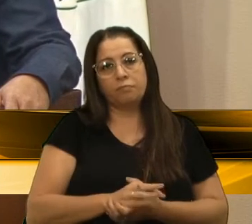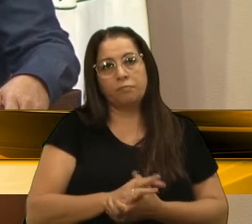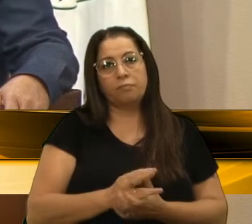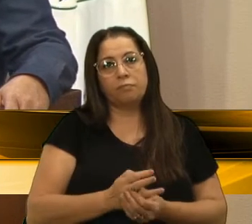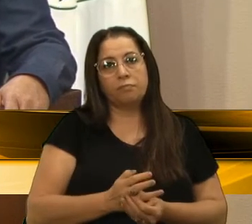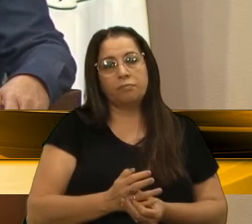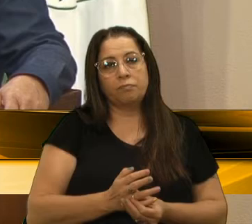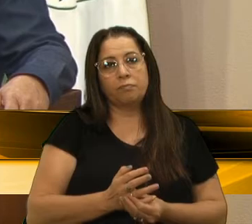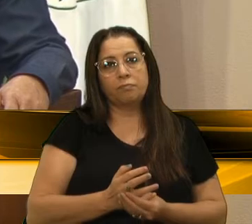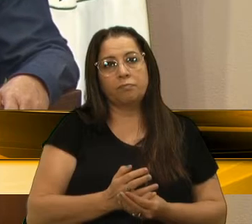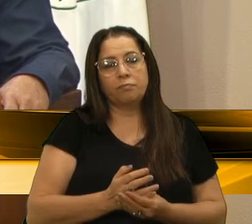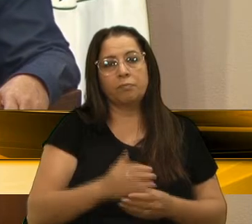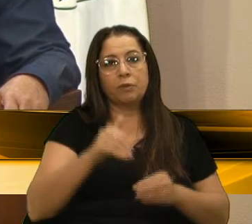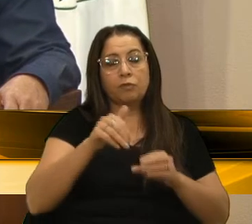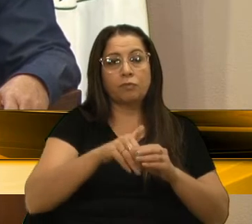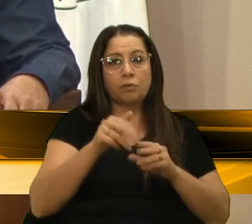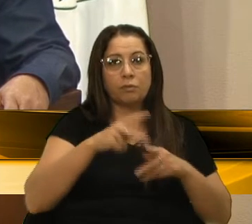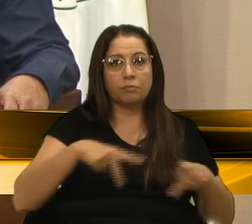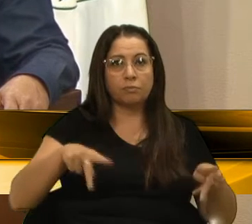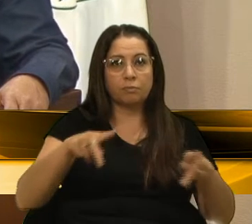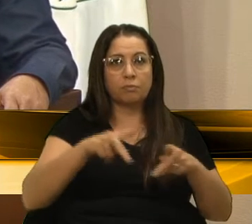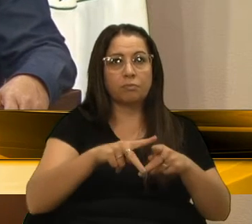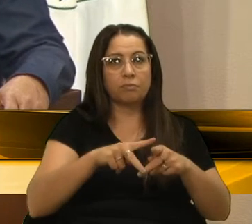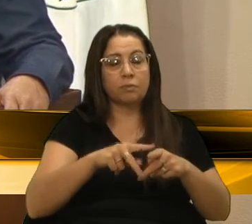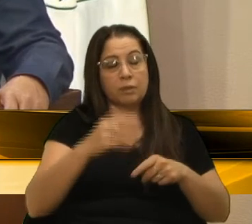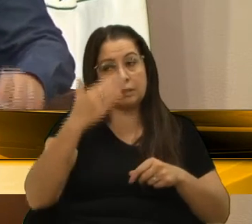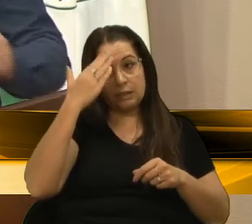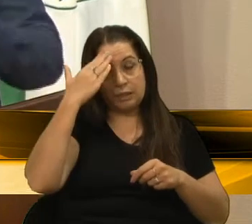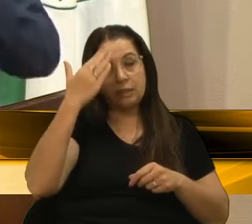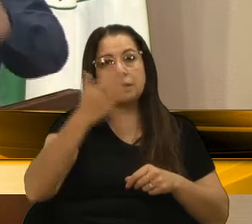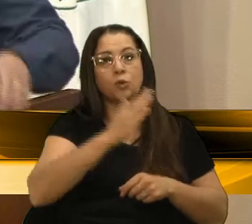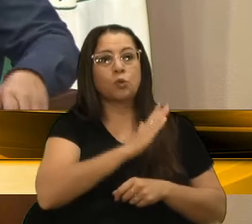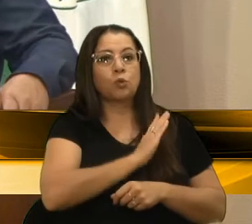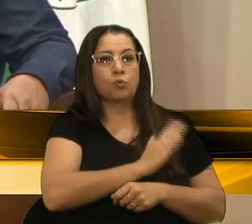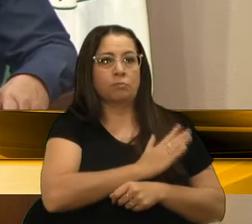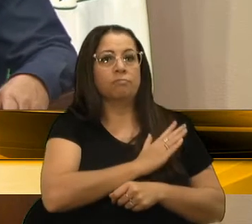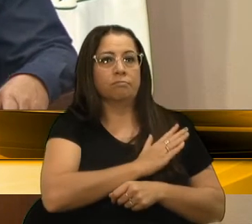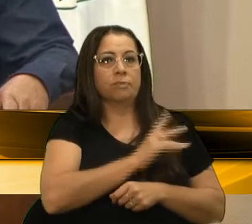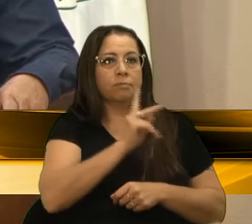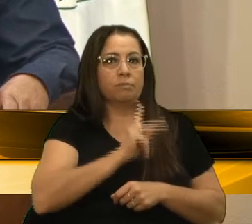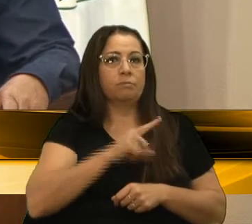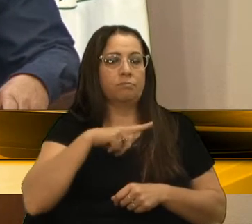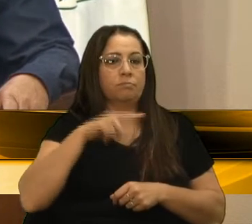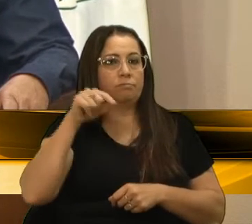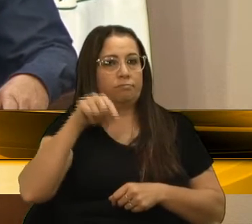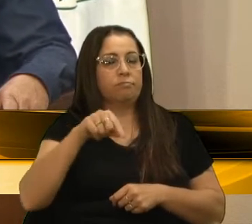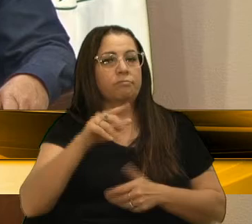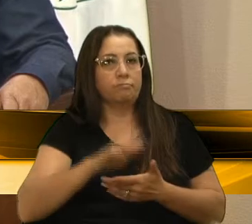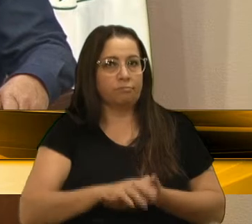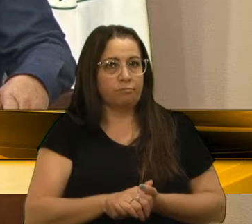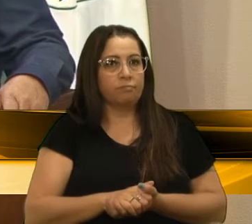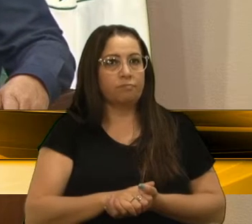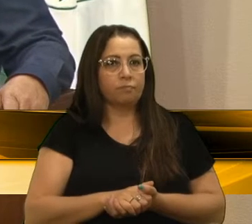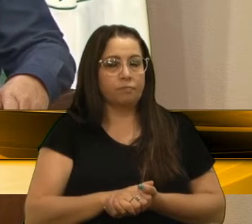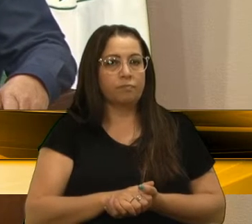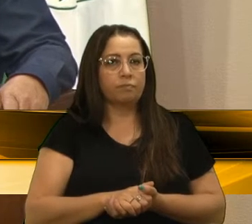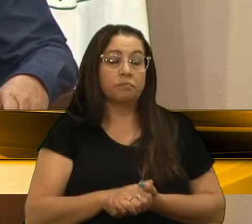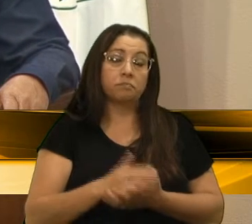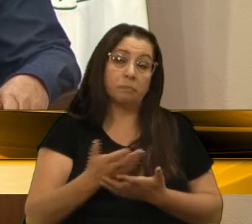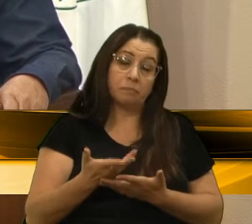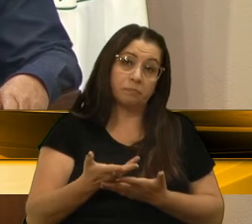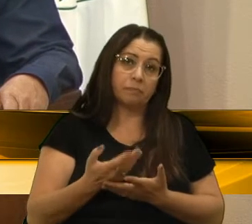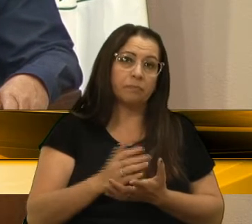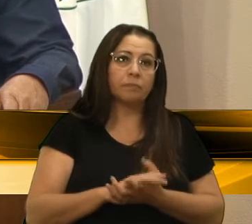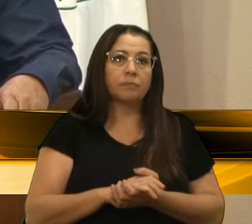pelo voto popular, e agradeço de coração essas pessoas que me conduziram aqui. Então, daqui a pouco,